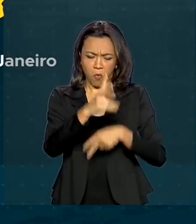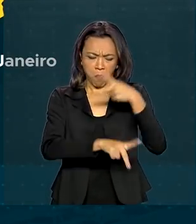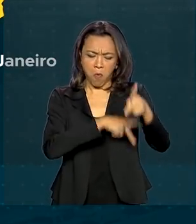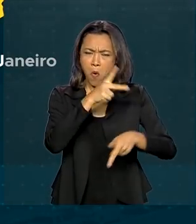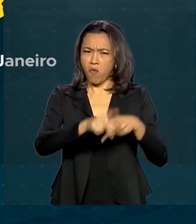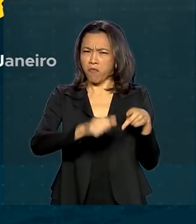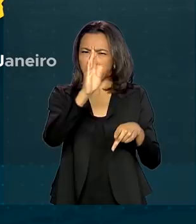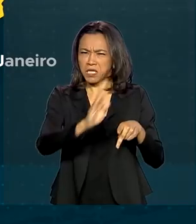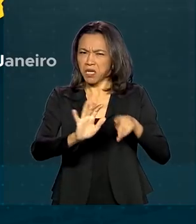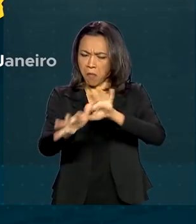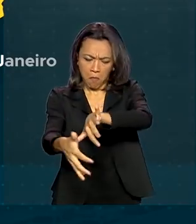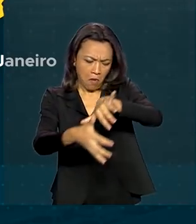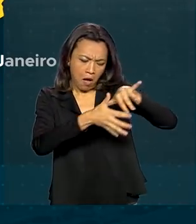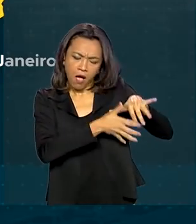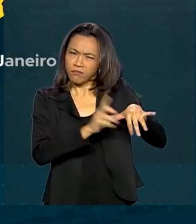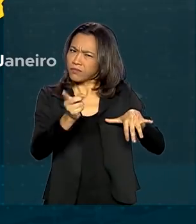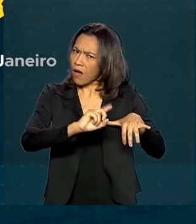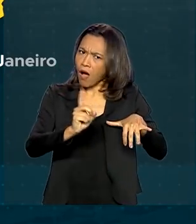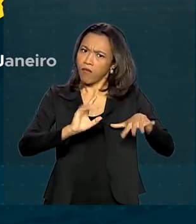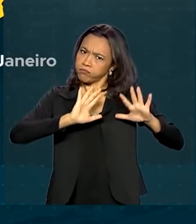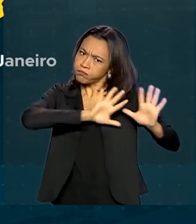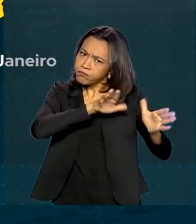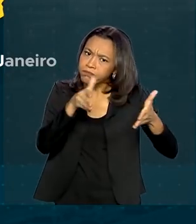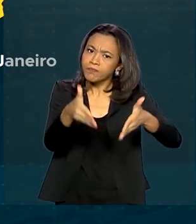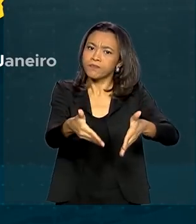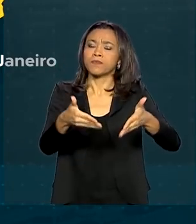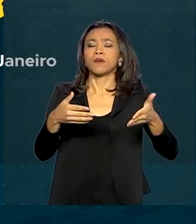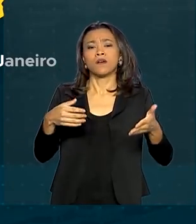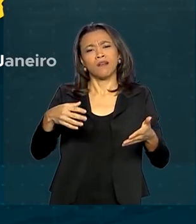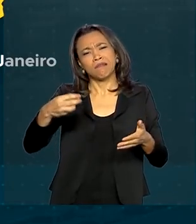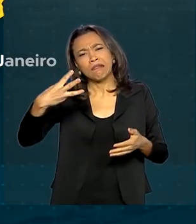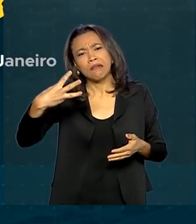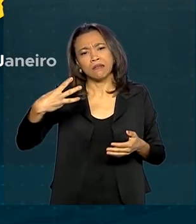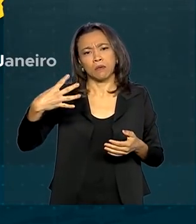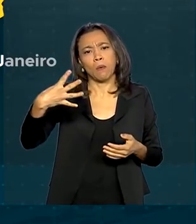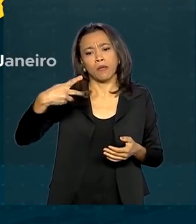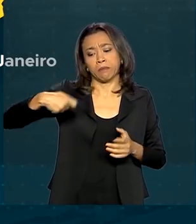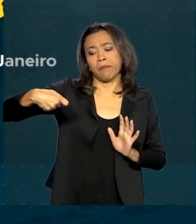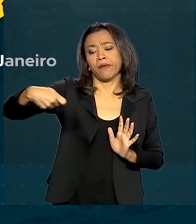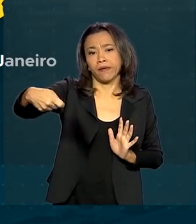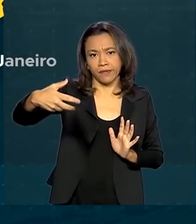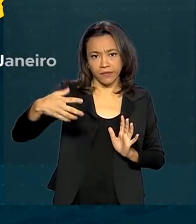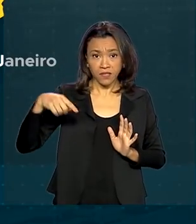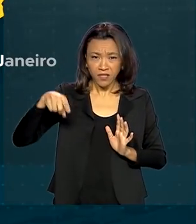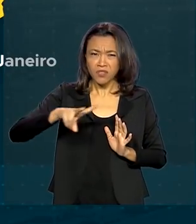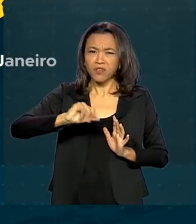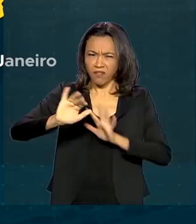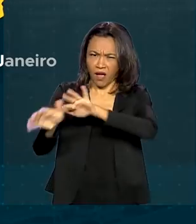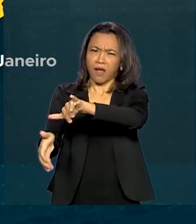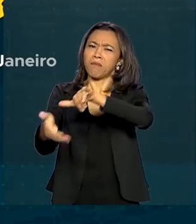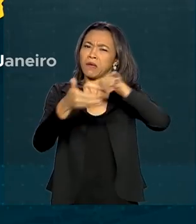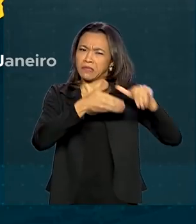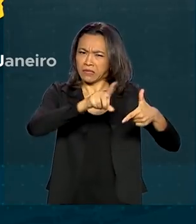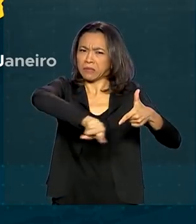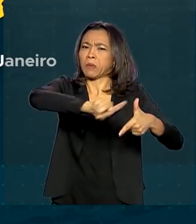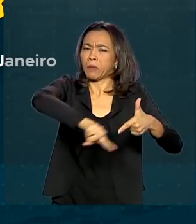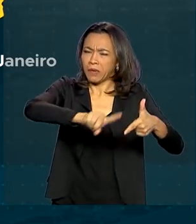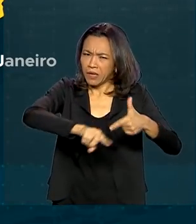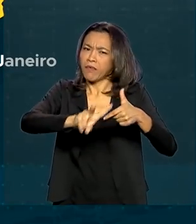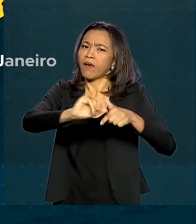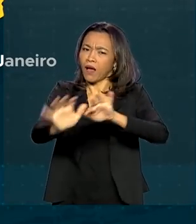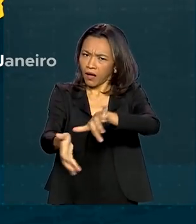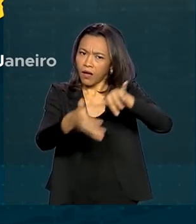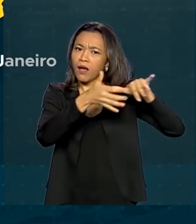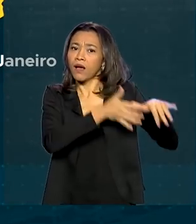Essa onda passa. Nós vamos, são três ou quatro meses do impacto. Isso vai passar. Já está a coisa da